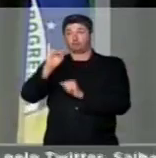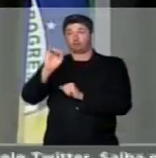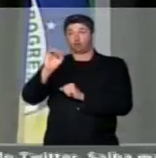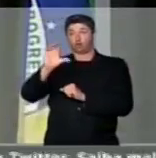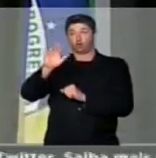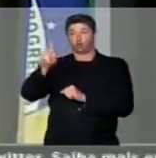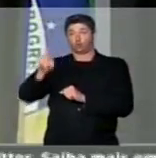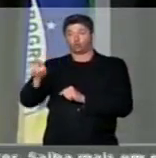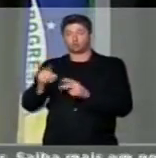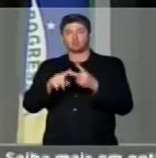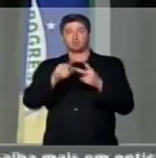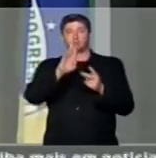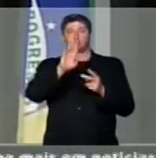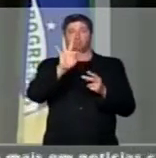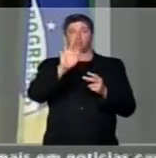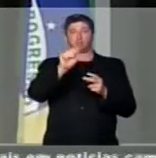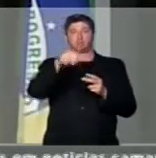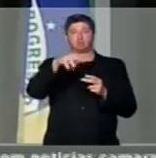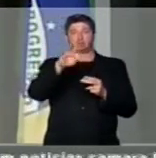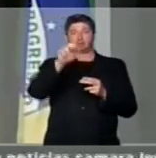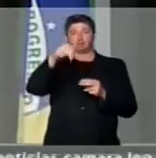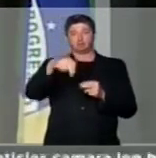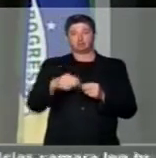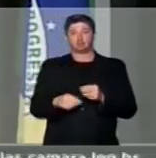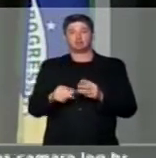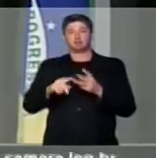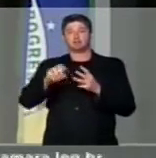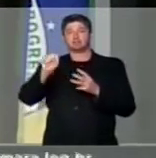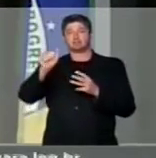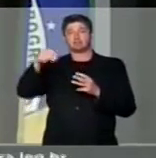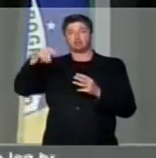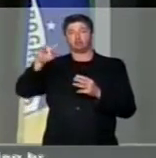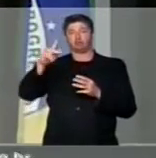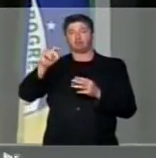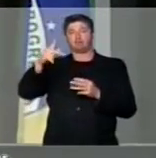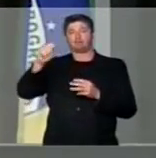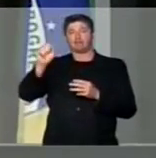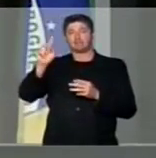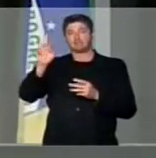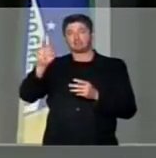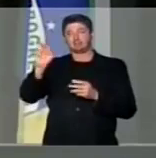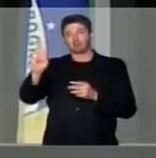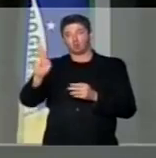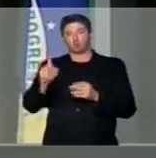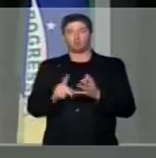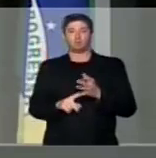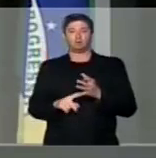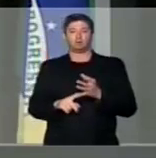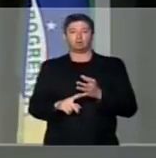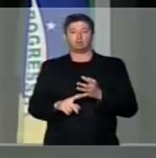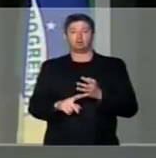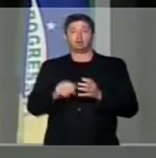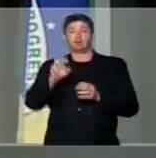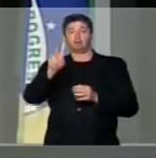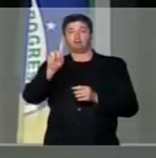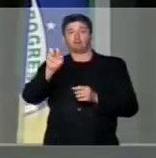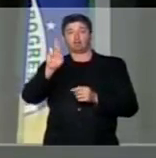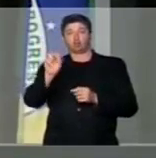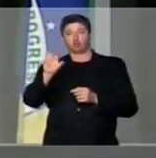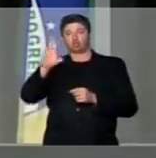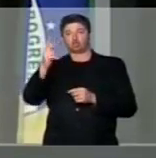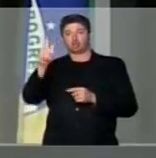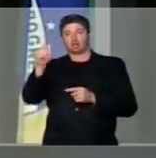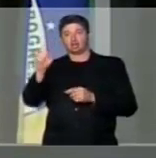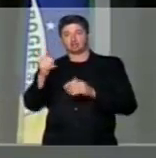foi com o Butantan, foi com a Sanofi Pasteur, foi com o Instituto Evandro Chagas,